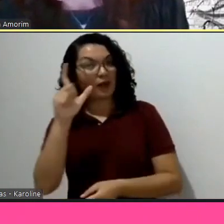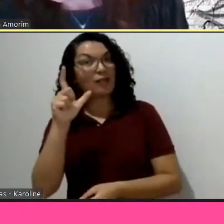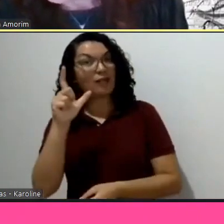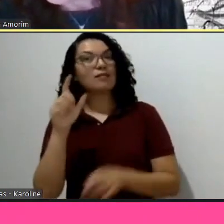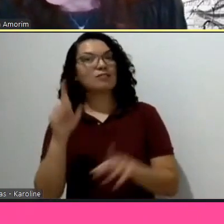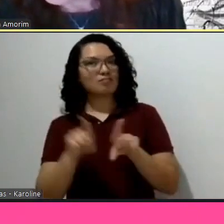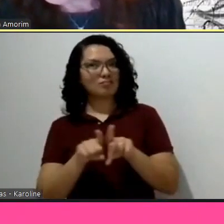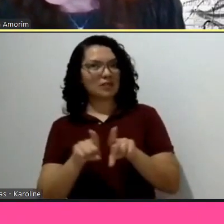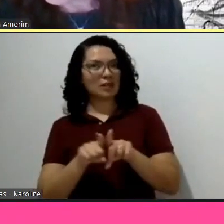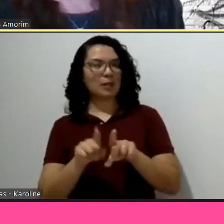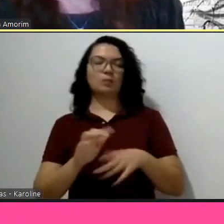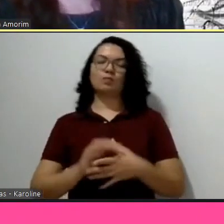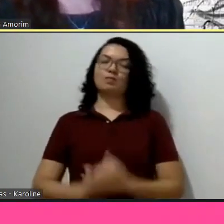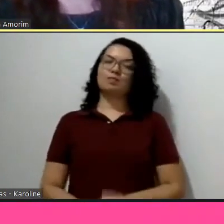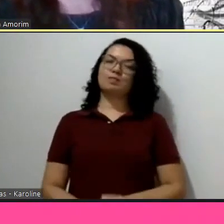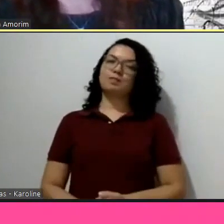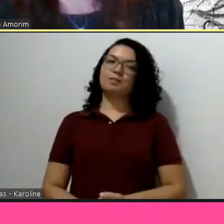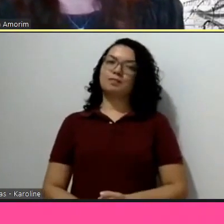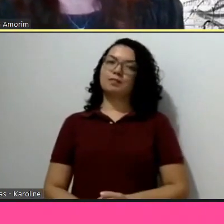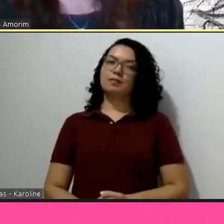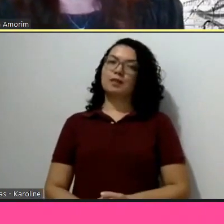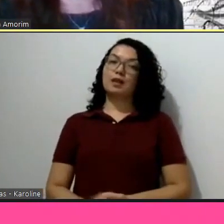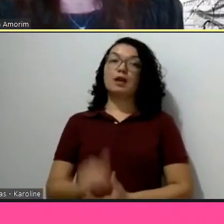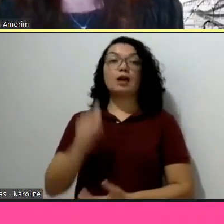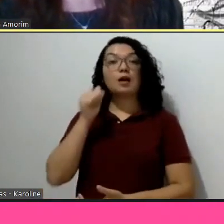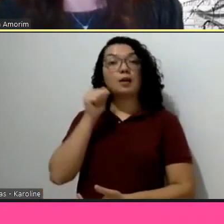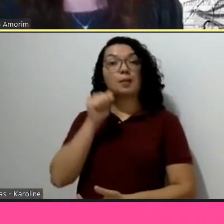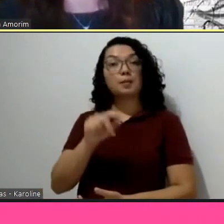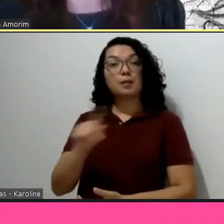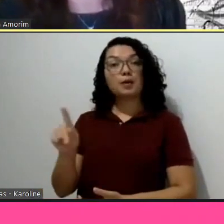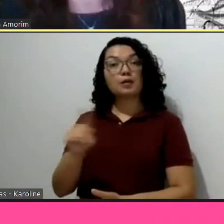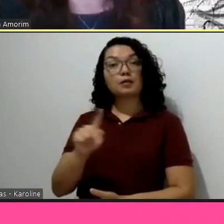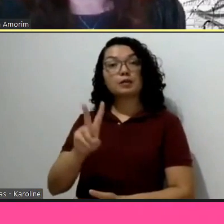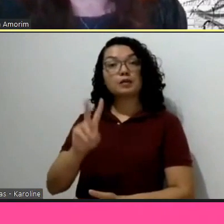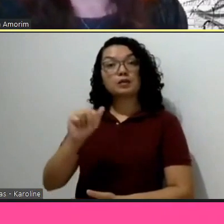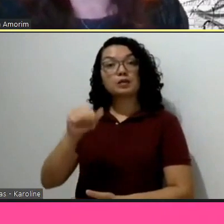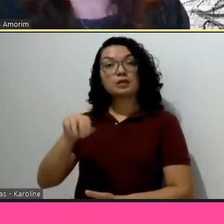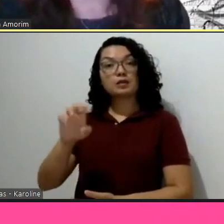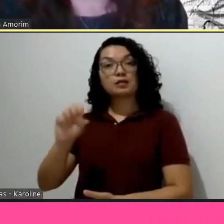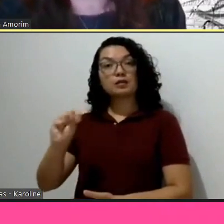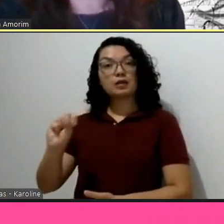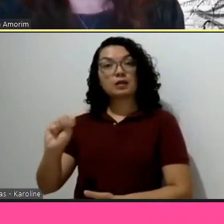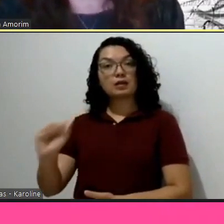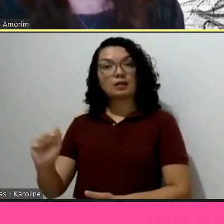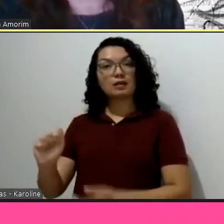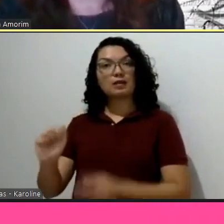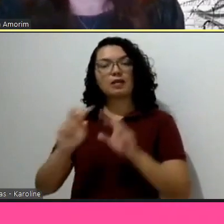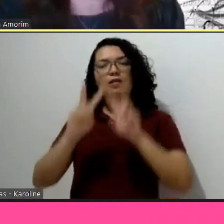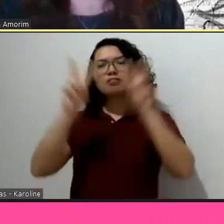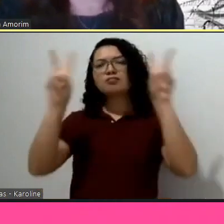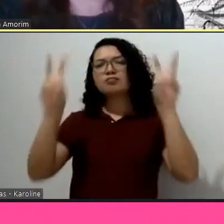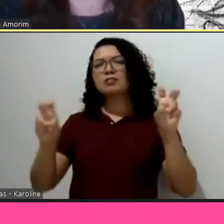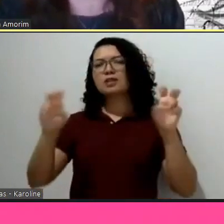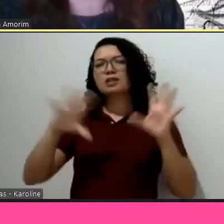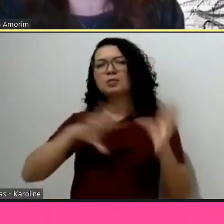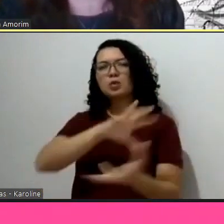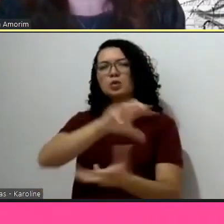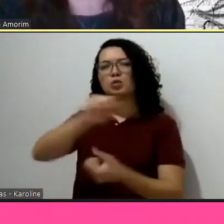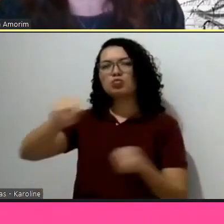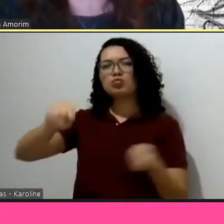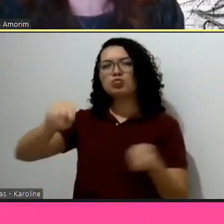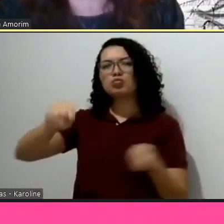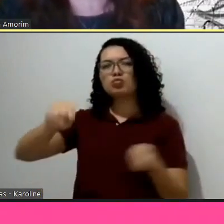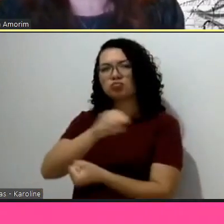Gostaria de ouvir a professora Vanessa sobre o tema da sustentabilidade e o patrimônio construído. Há um conjunto de